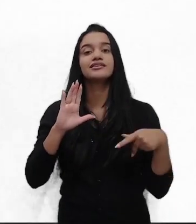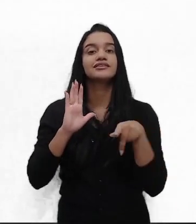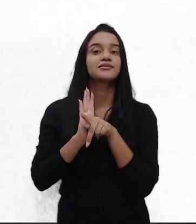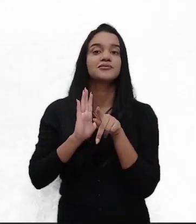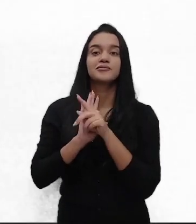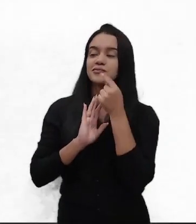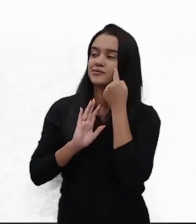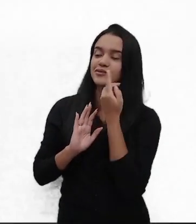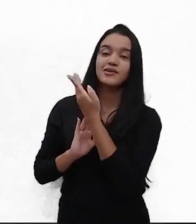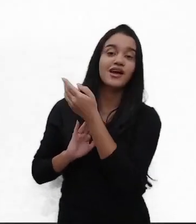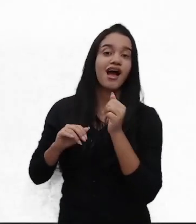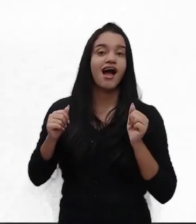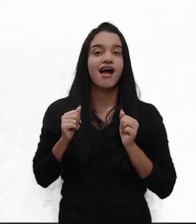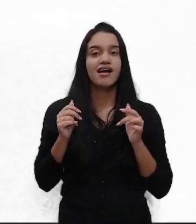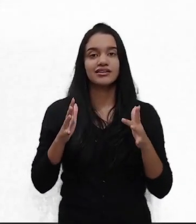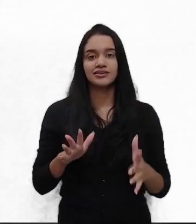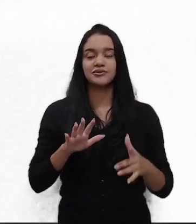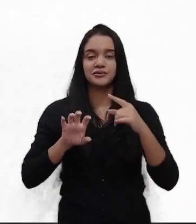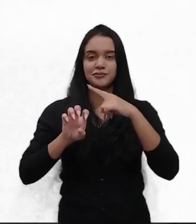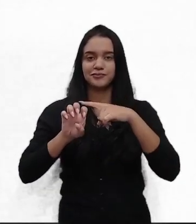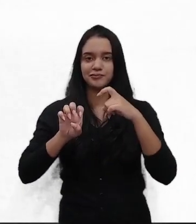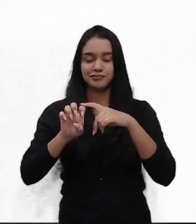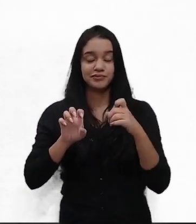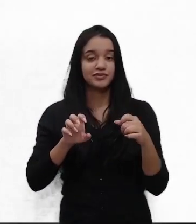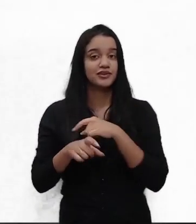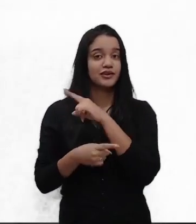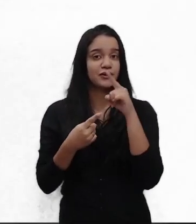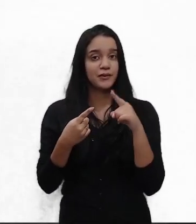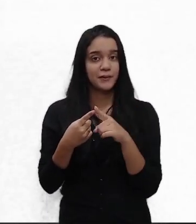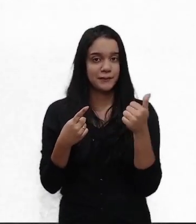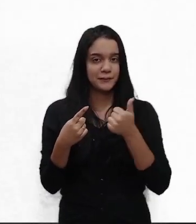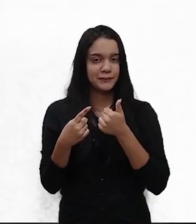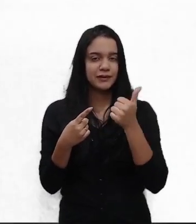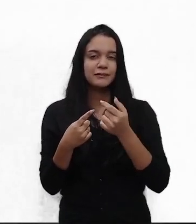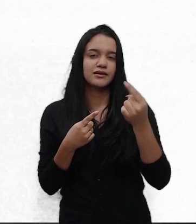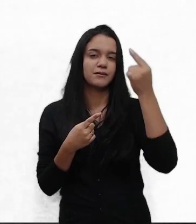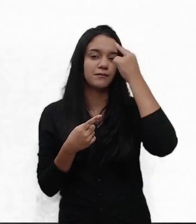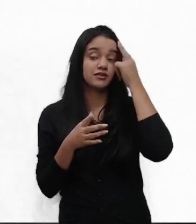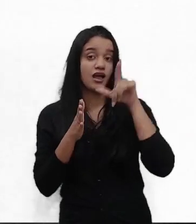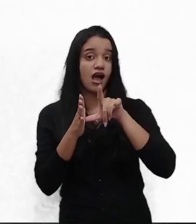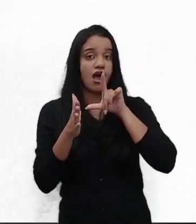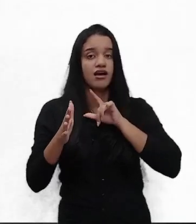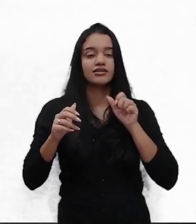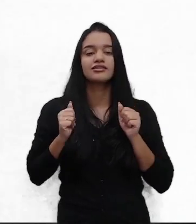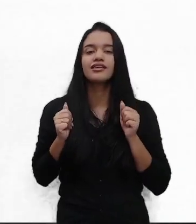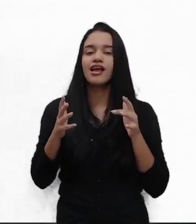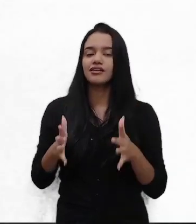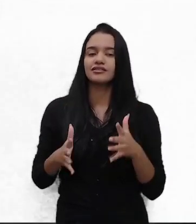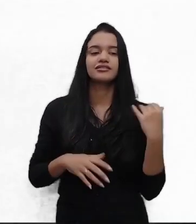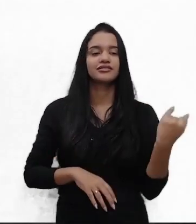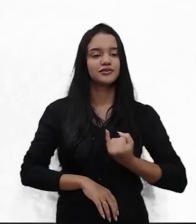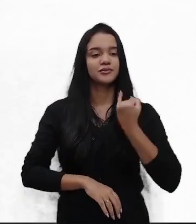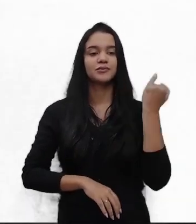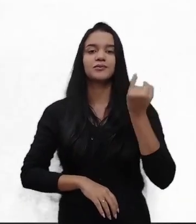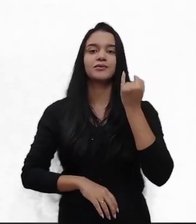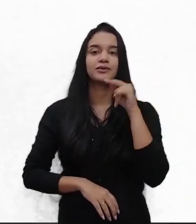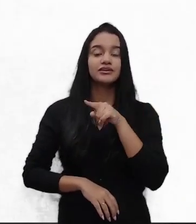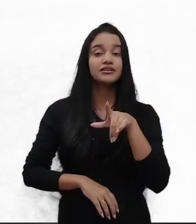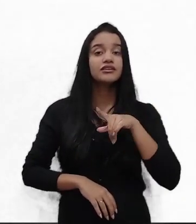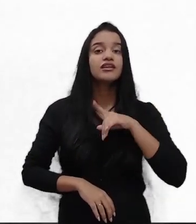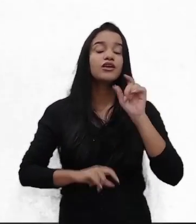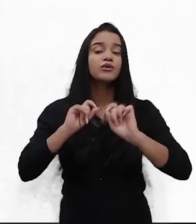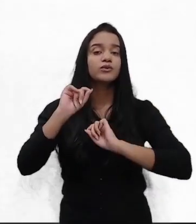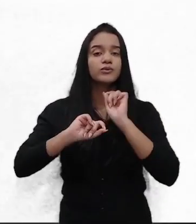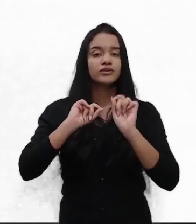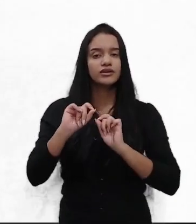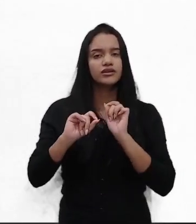atitudes empreendedoras, tá? Primeiro, ser criterioso e pensar antes de agir. É importante você ter na sua cabeça,